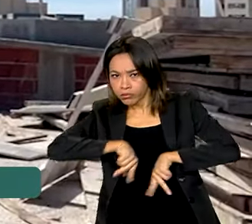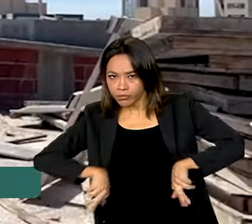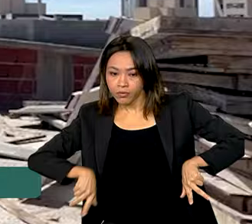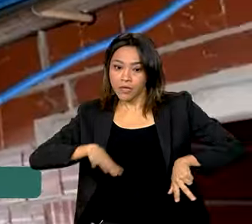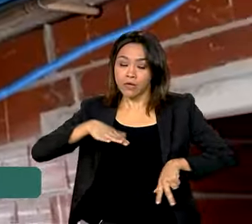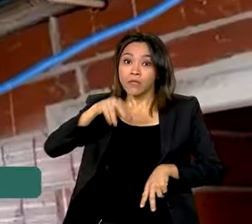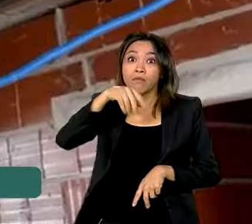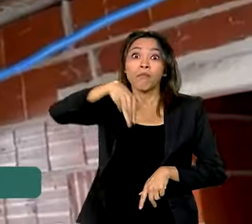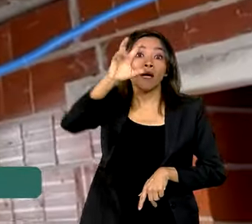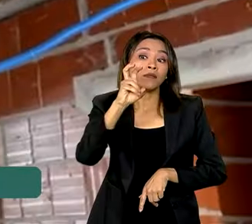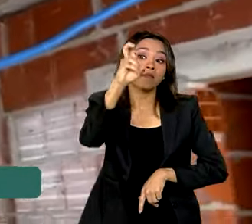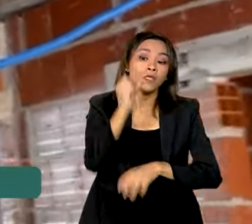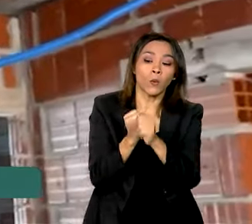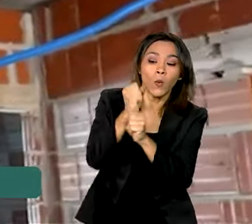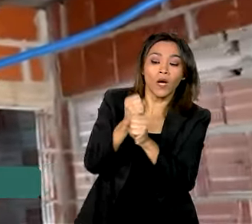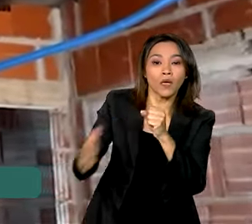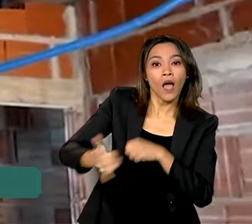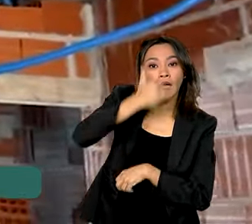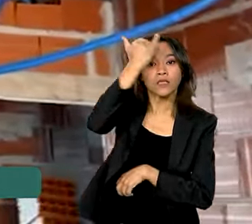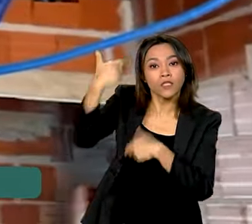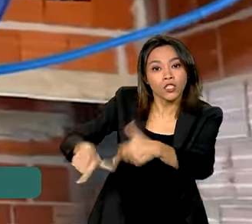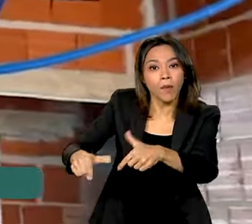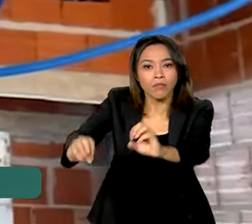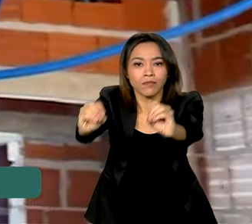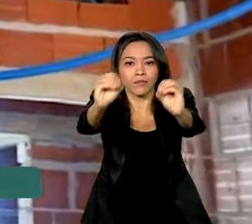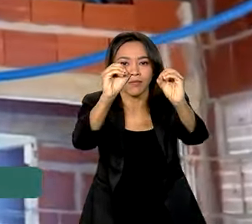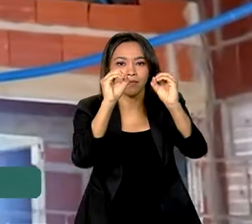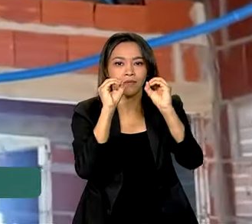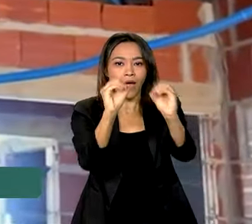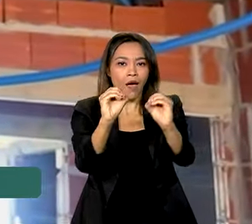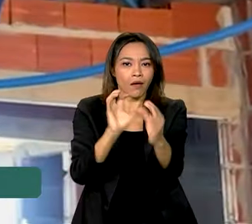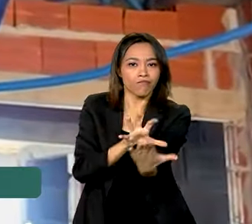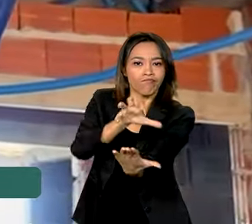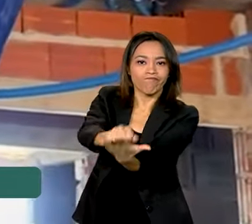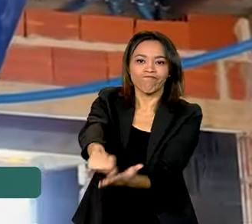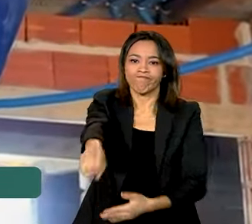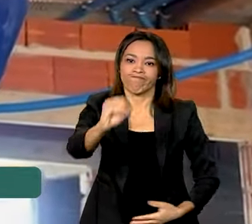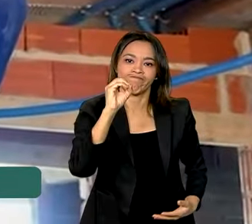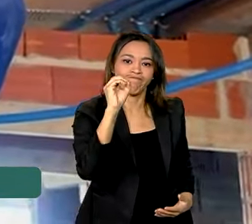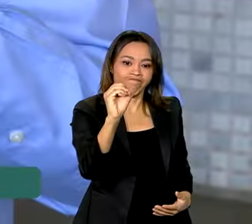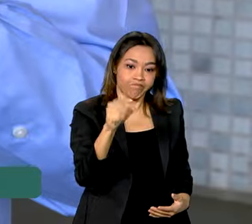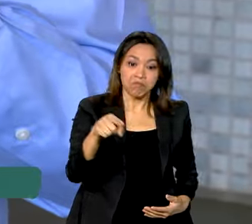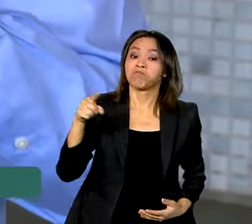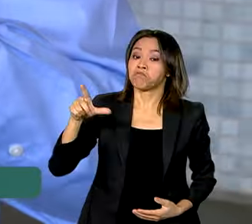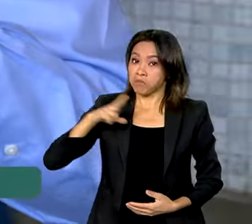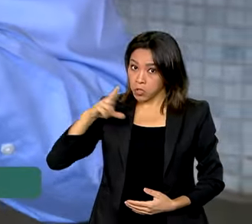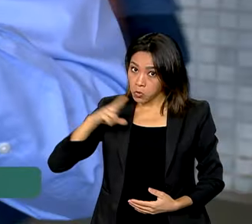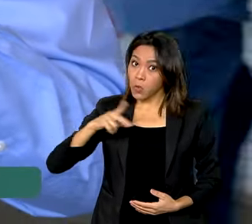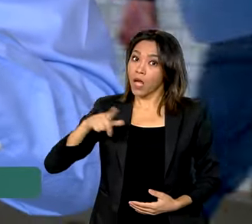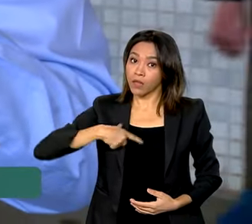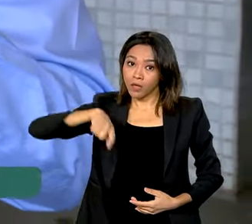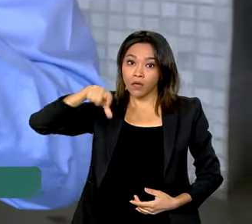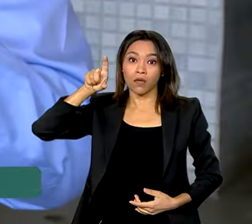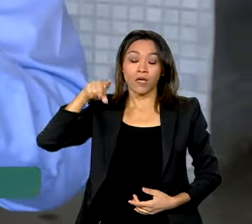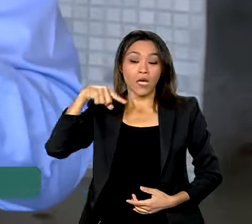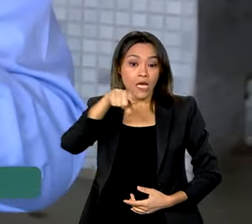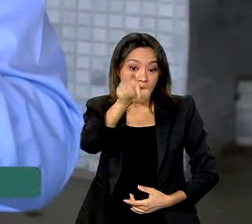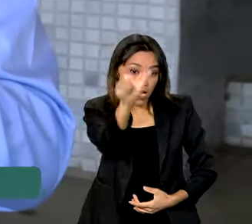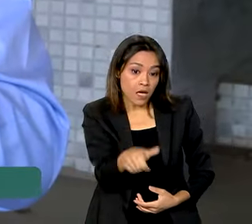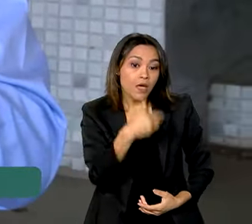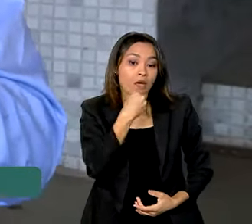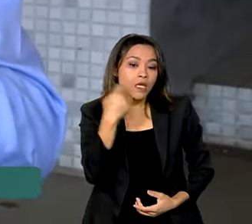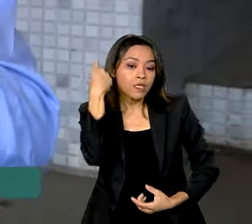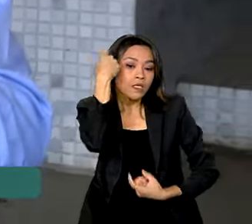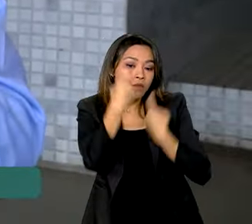nenhum acidente foi notificado pela empresa. Além dos equipamentos individuais, ele também tem preocupação